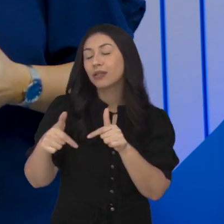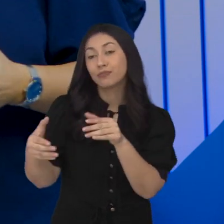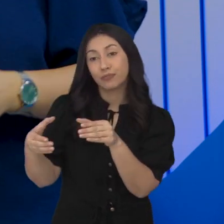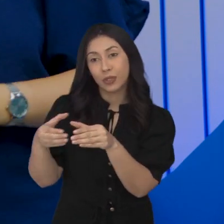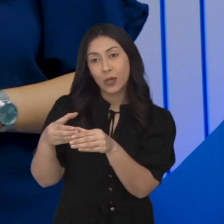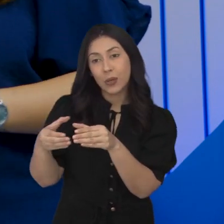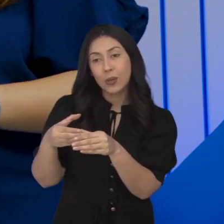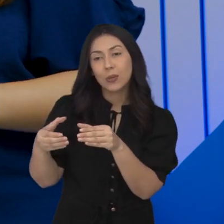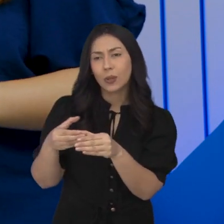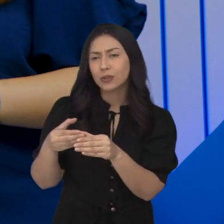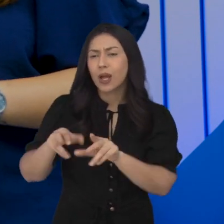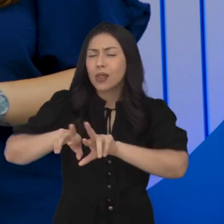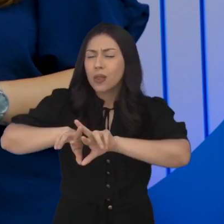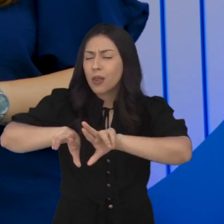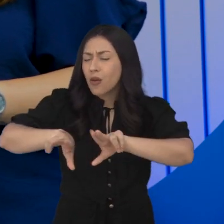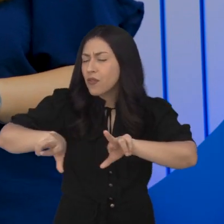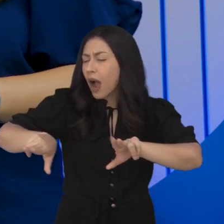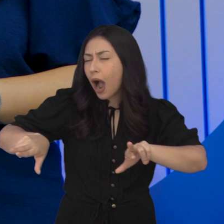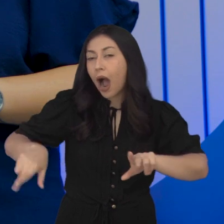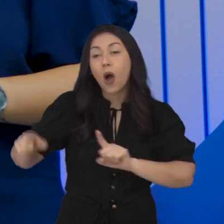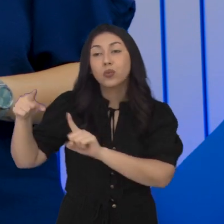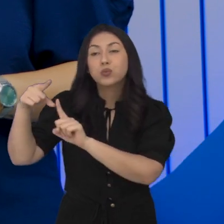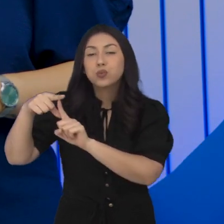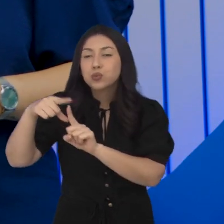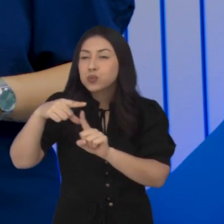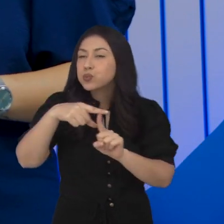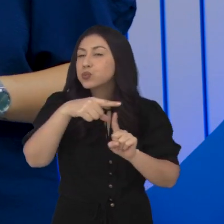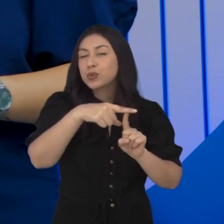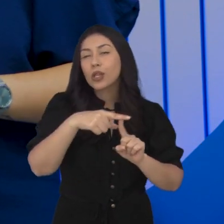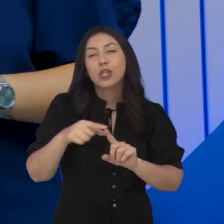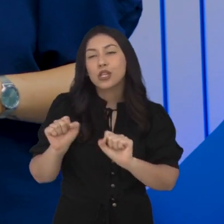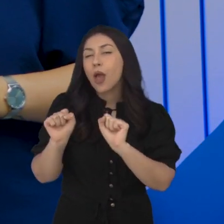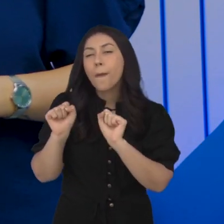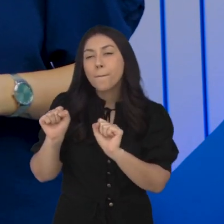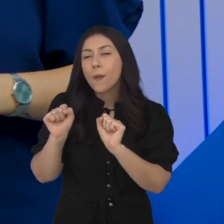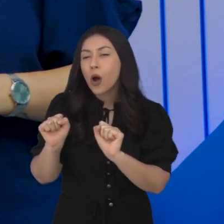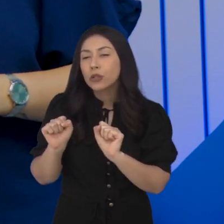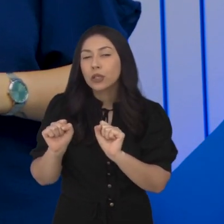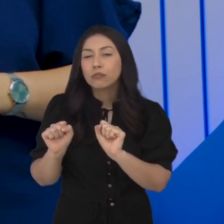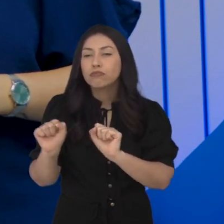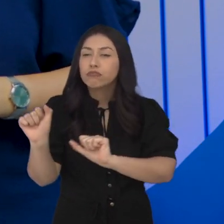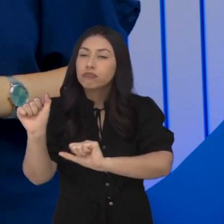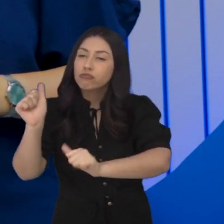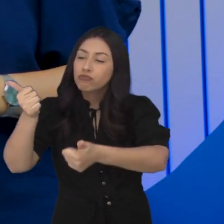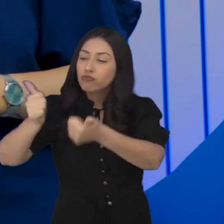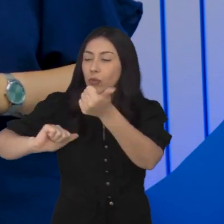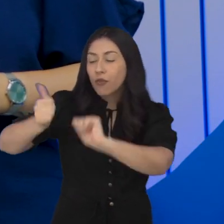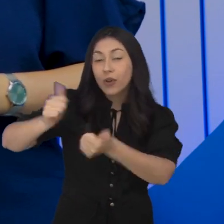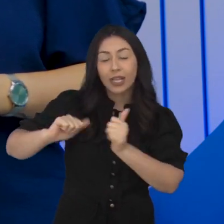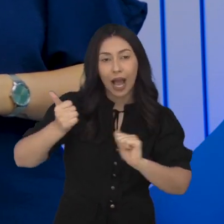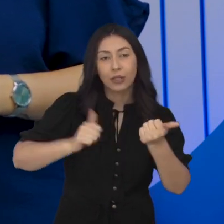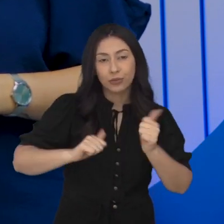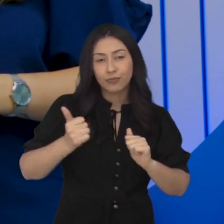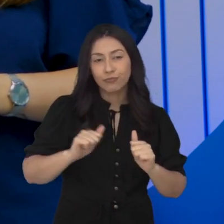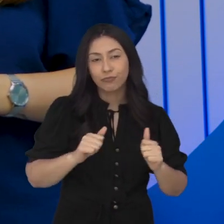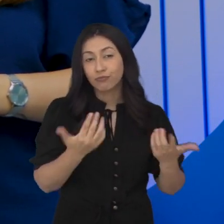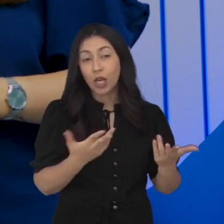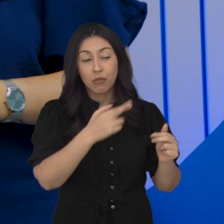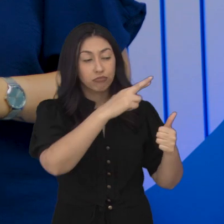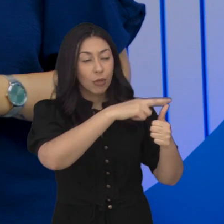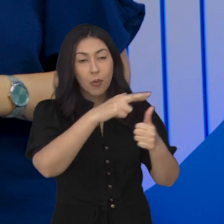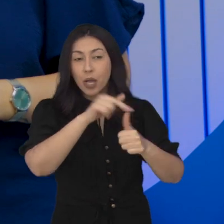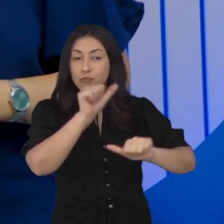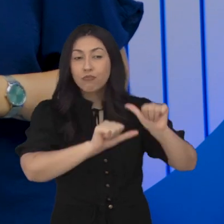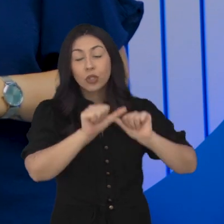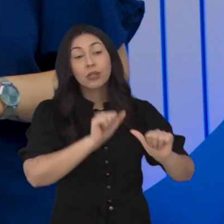concurso público. São vários tipos de concursos que podem ser qualificados de acordo com o cargo a ser preocupado,